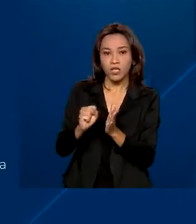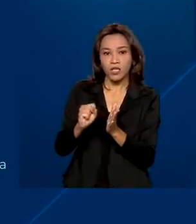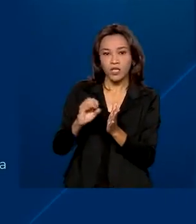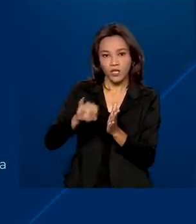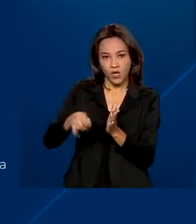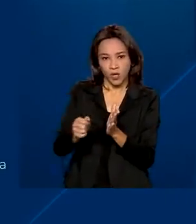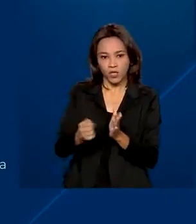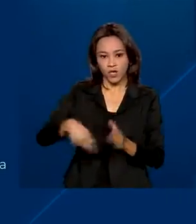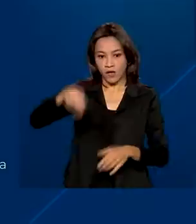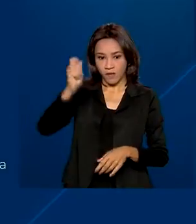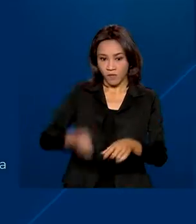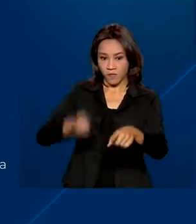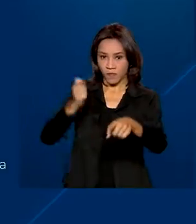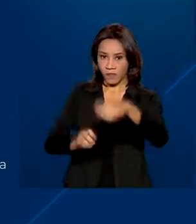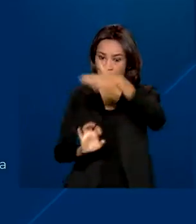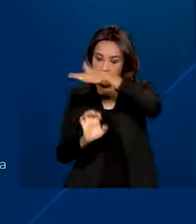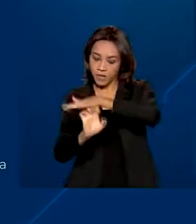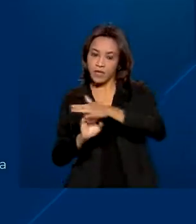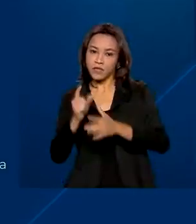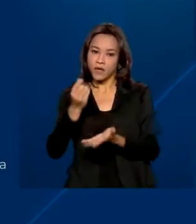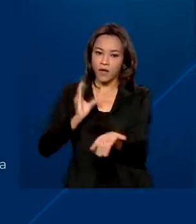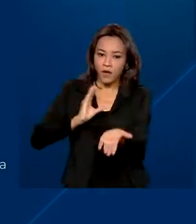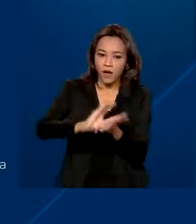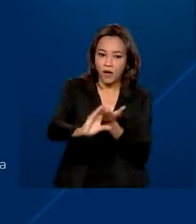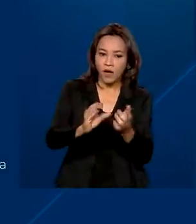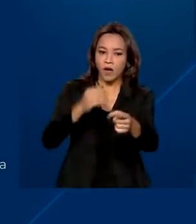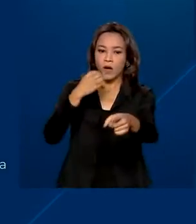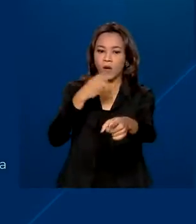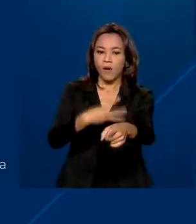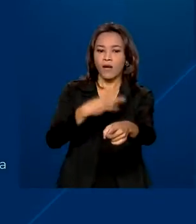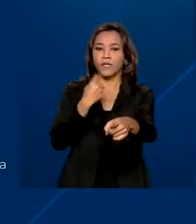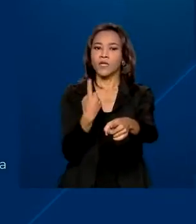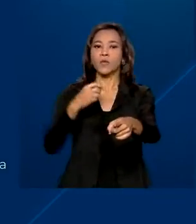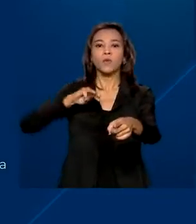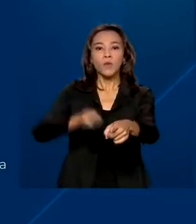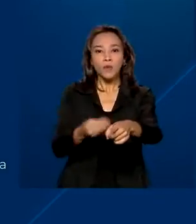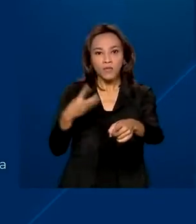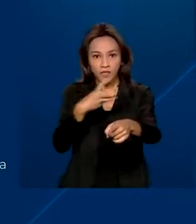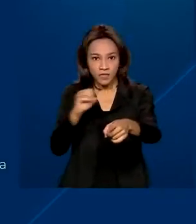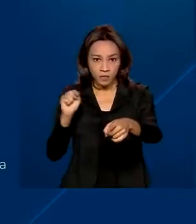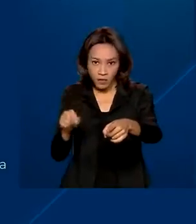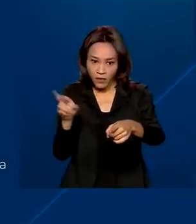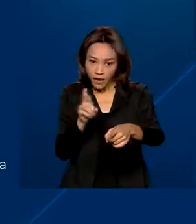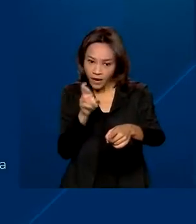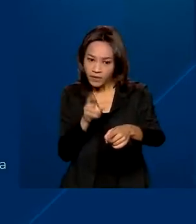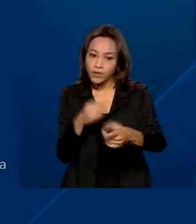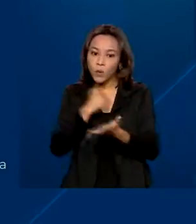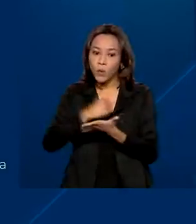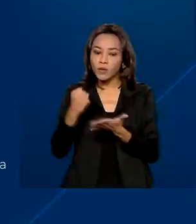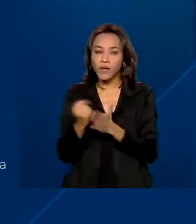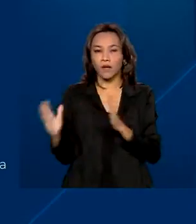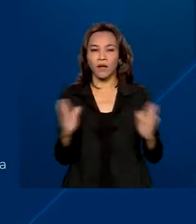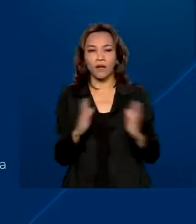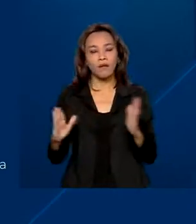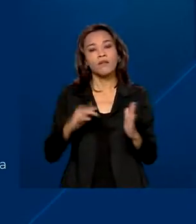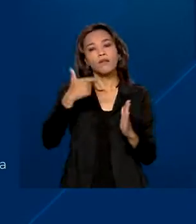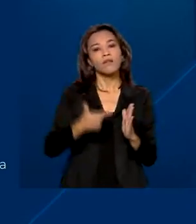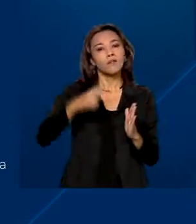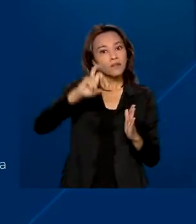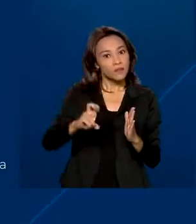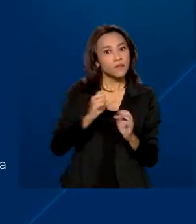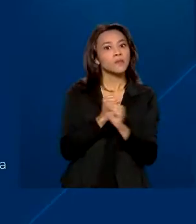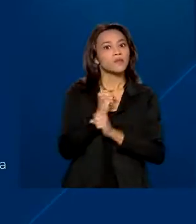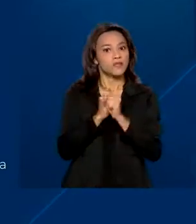vencedor do leilão deverá investir 41 milhões e 300 mil reais em melhorias. O contrato é válido por 25